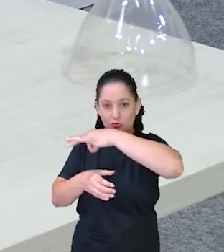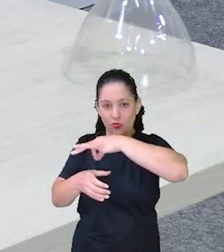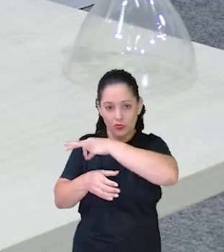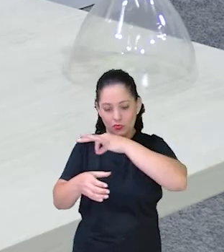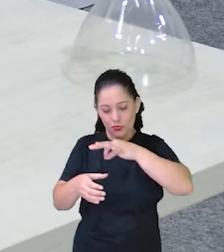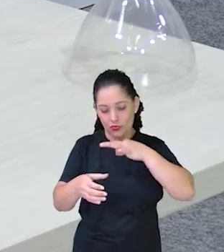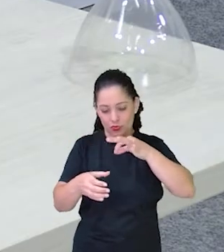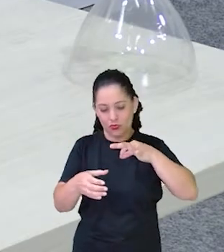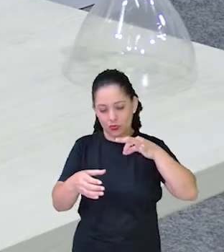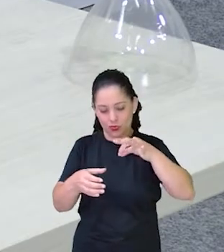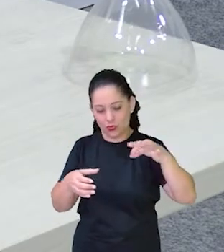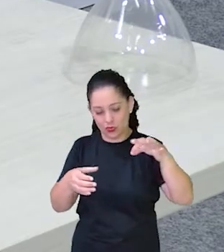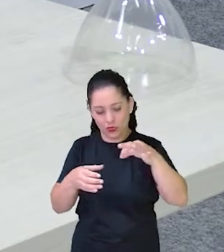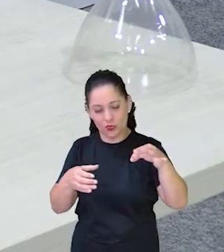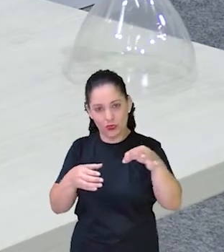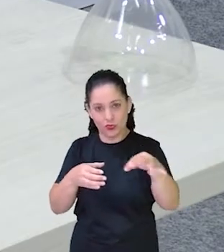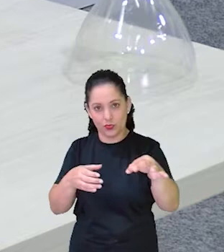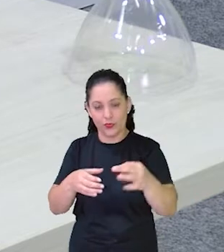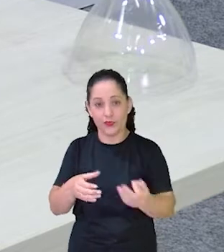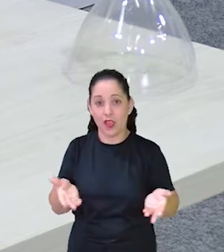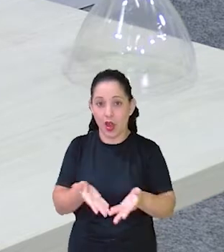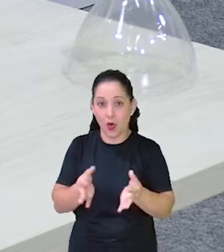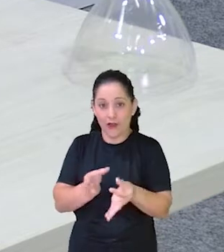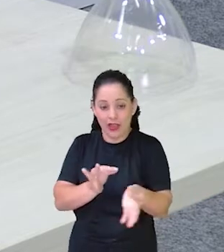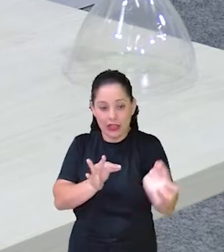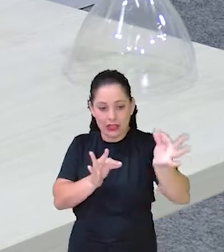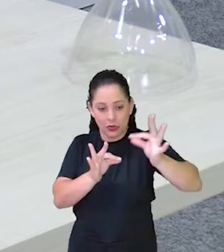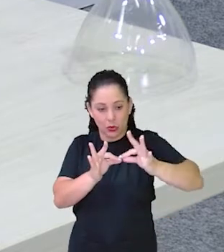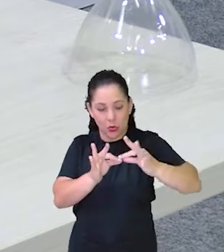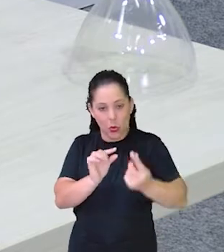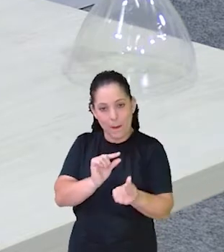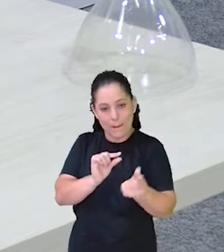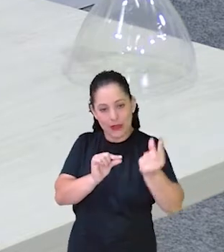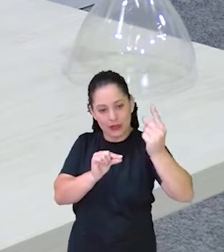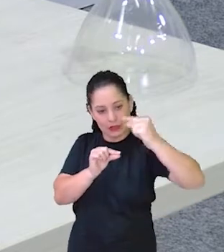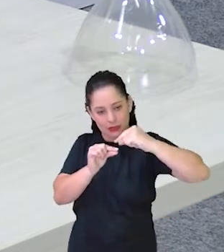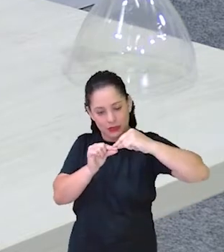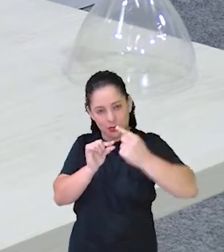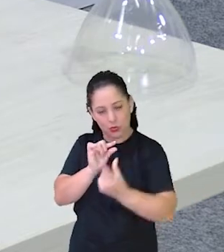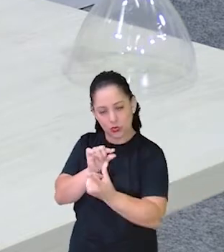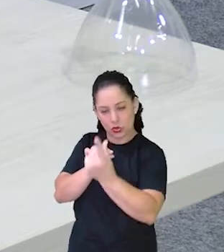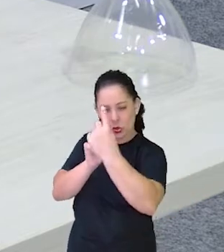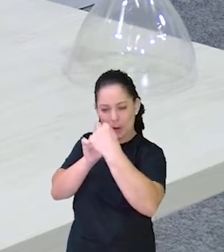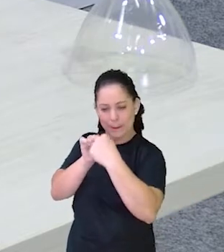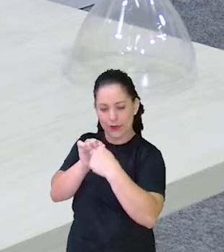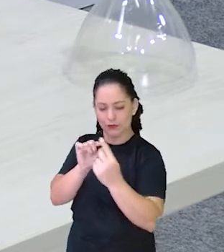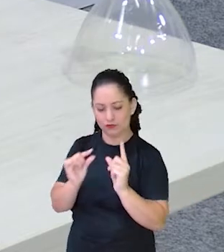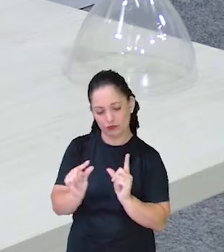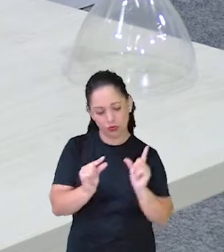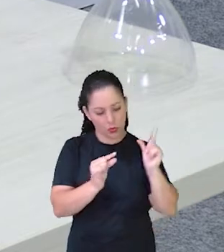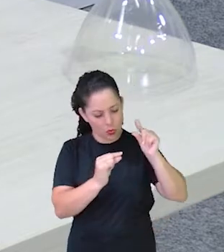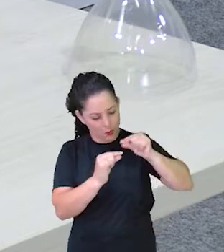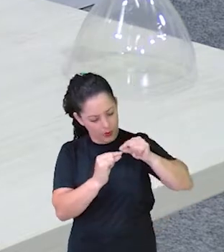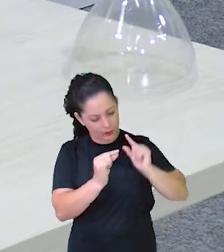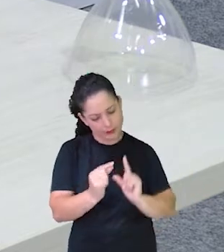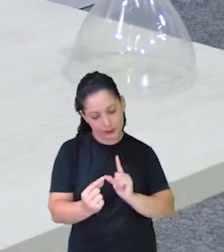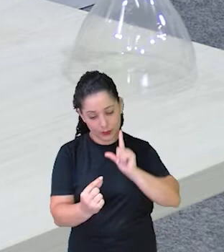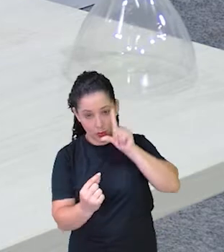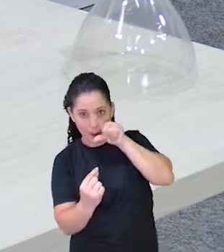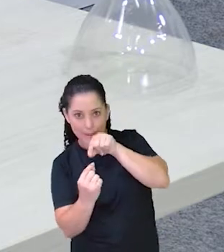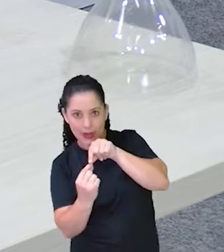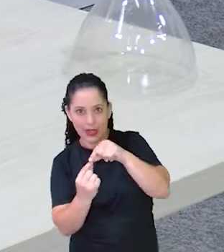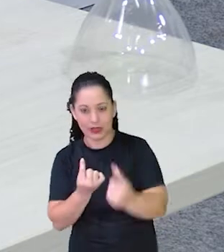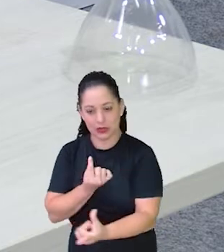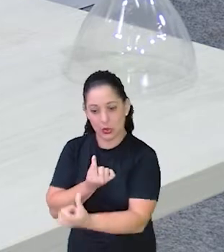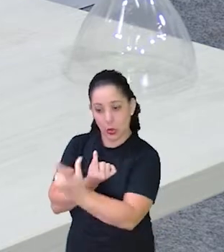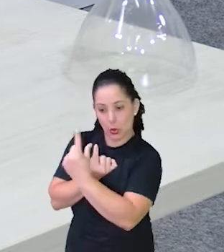Certo? Vou ó Dobrando Cada Cada partezinha Dessa assim ó É pra dar o detalhe